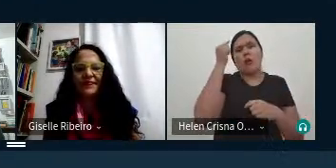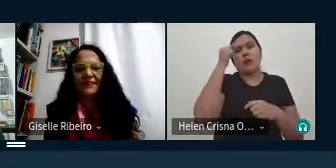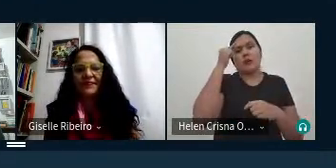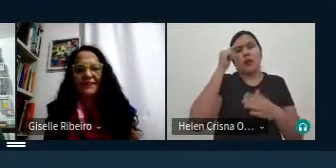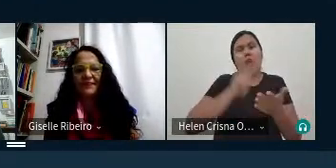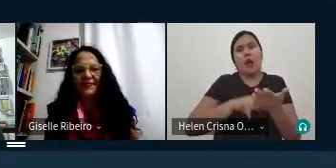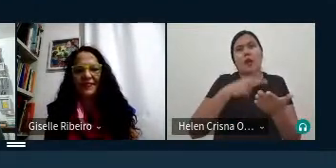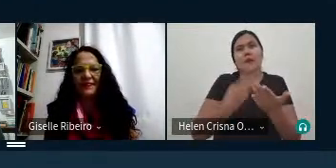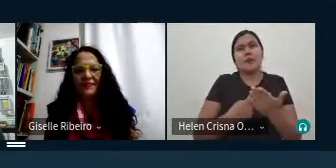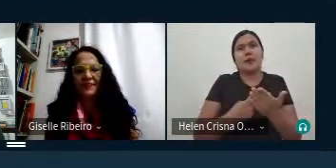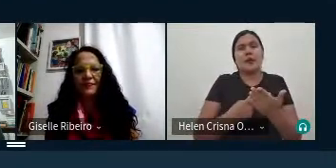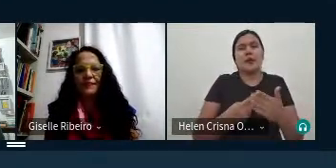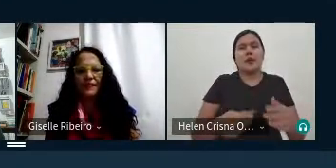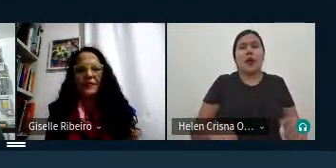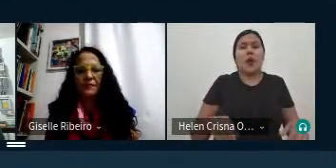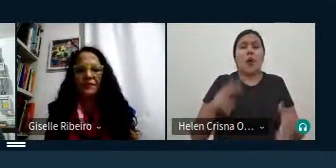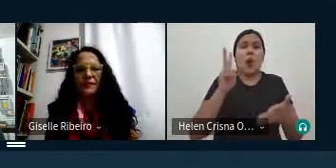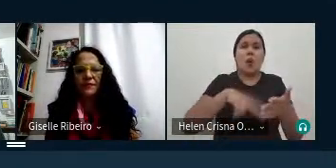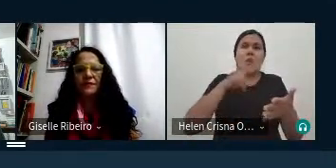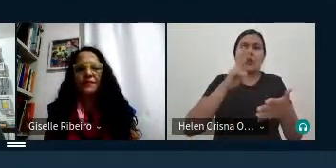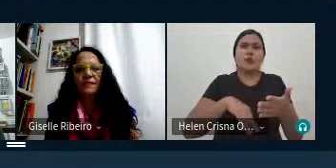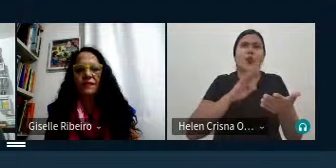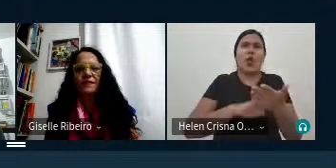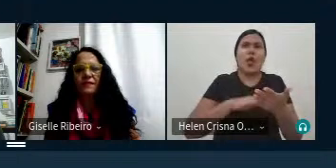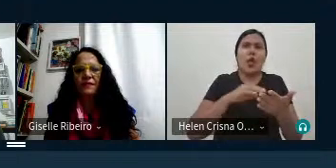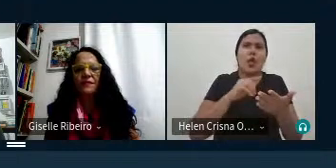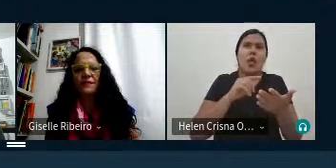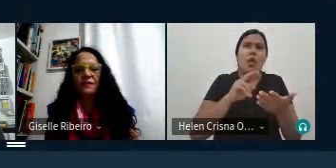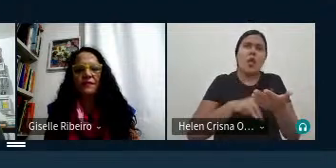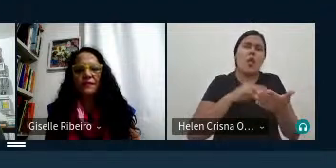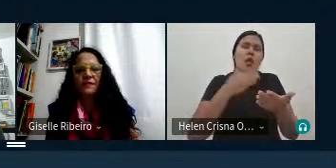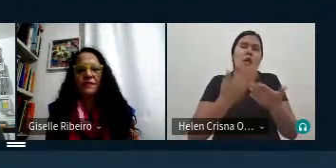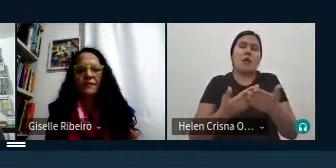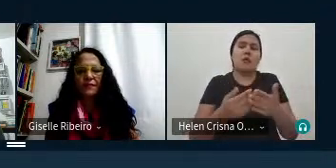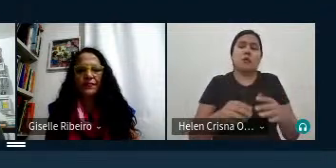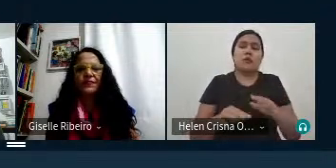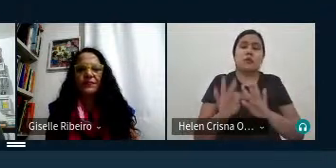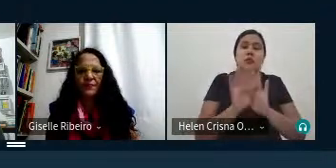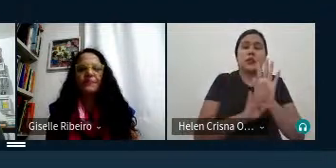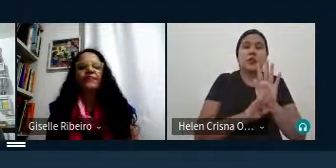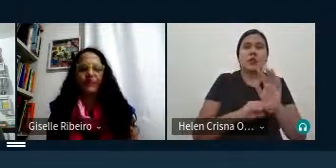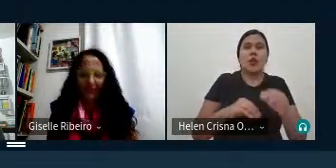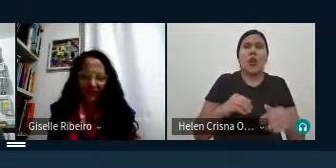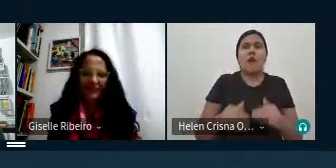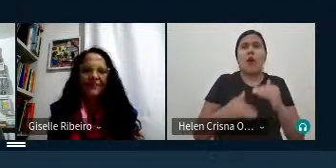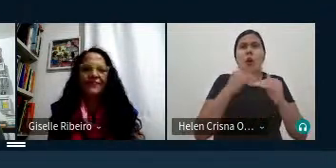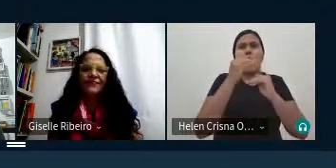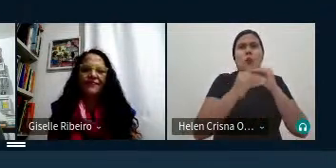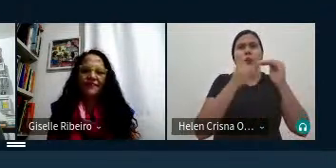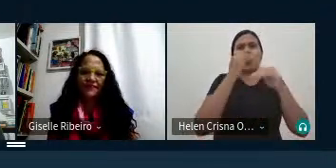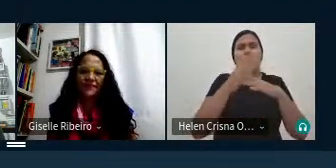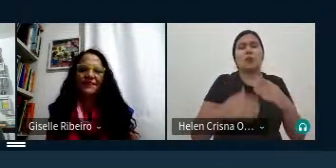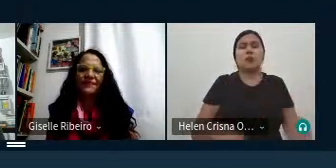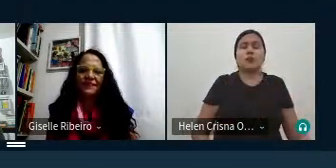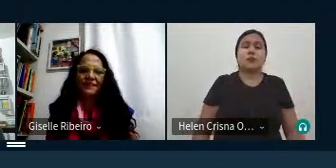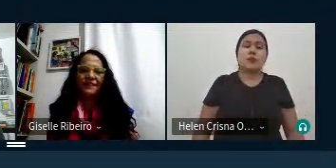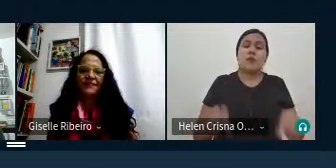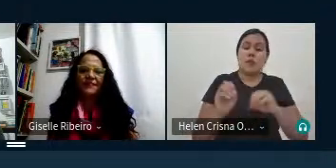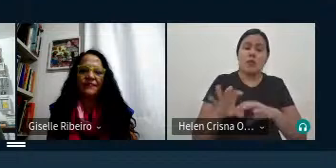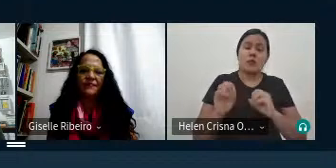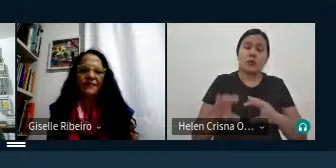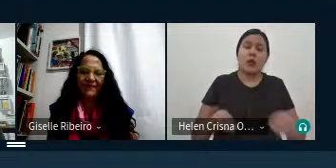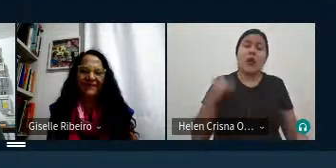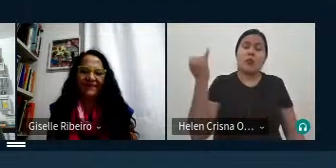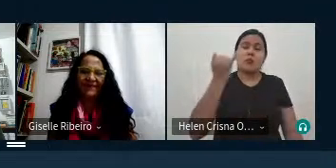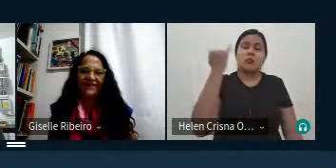tradução enquanto leitura enquanto interpretação de algo e que nós vamos disseminando isso vamos passando né então é muito